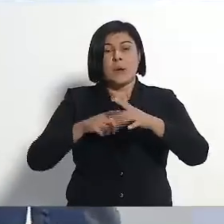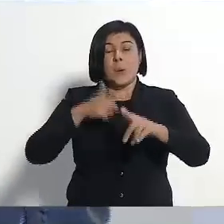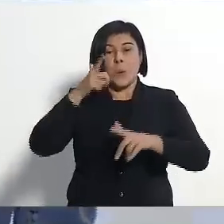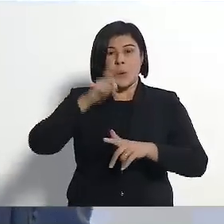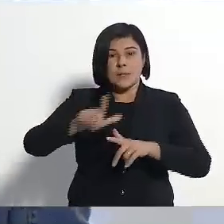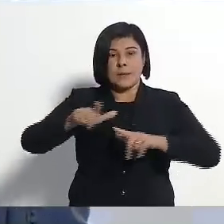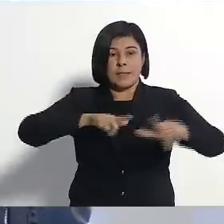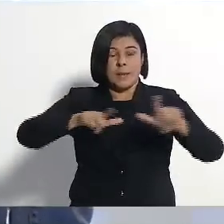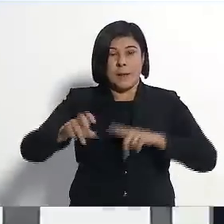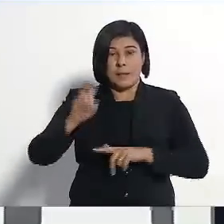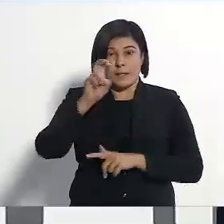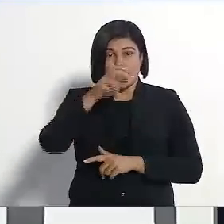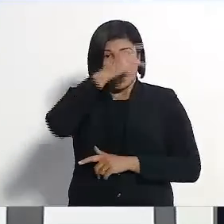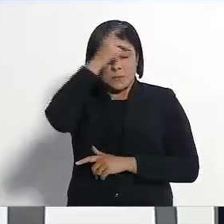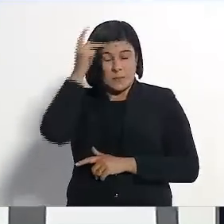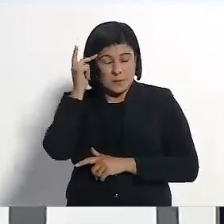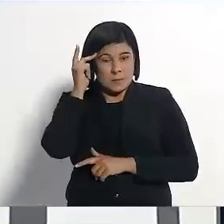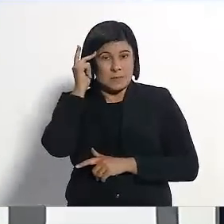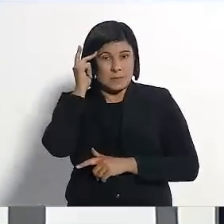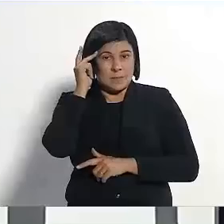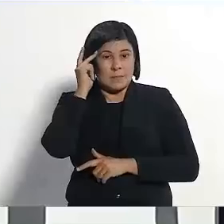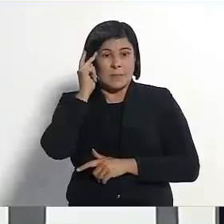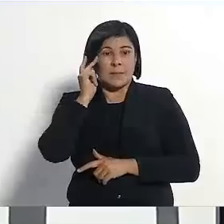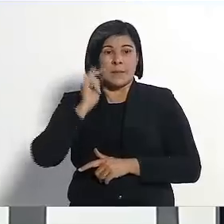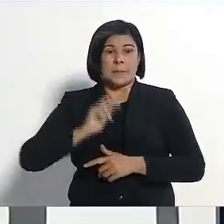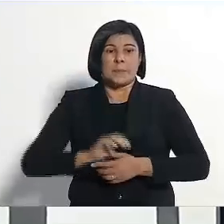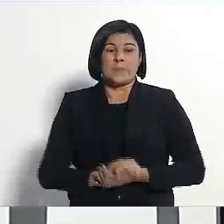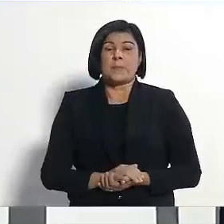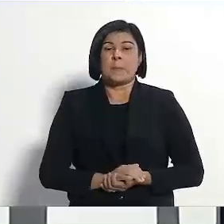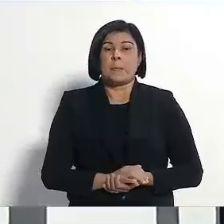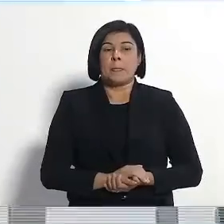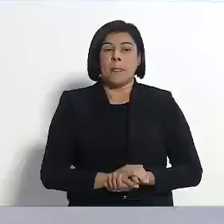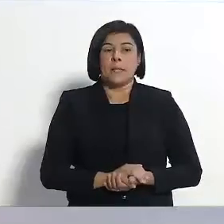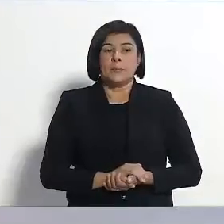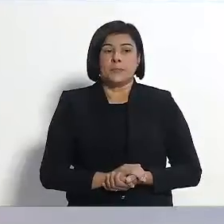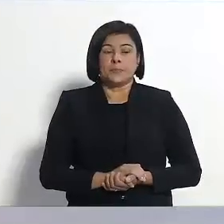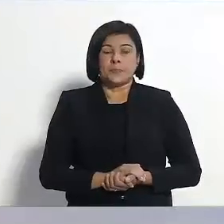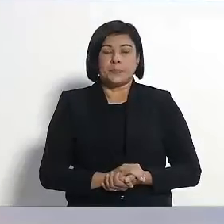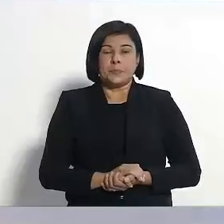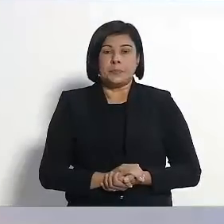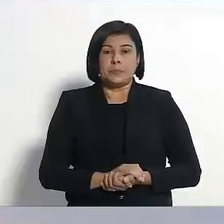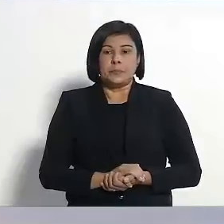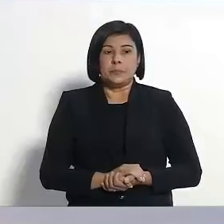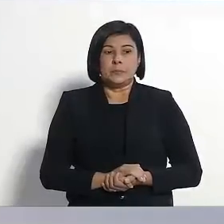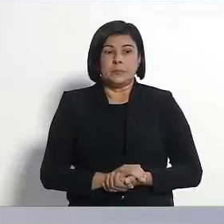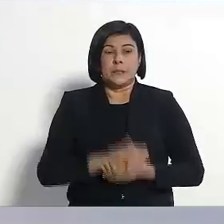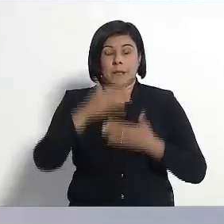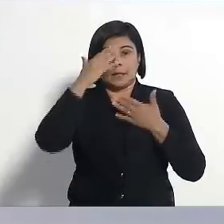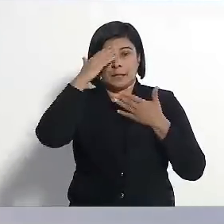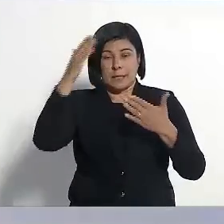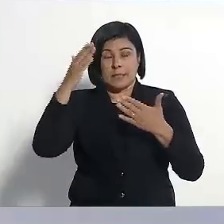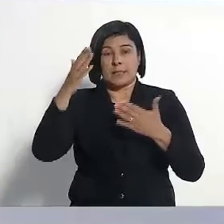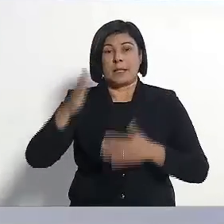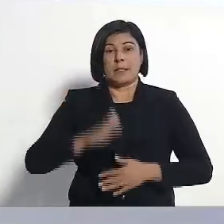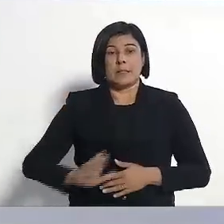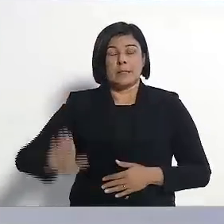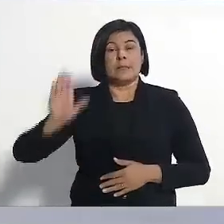que, através do meu trabalho e da minha pequena empresa, levam sustento para a sua casa e para a sua família. Agradecendo às candidatas. Por favor, retorne aí os seus